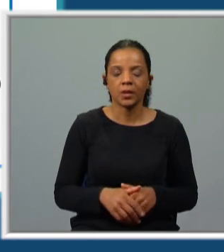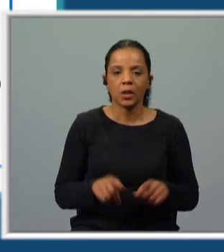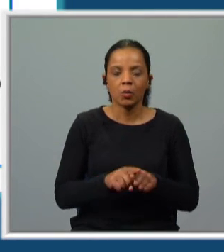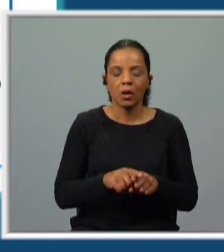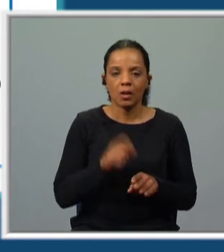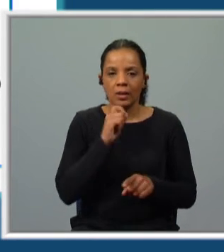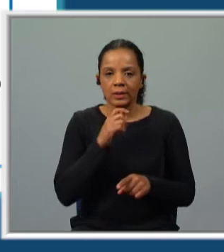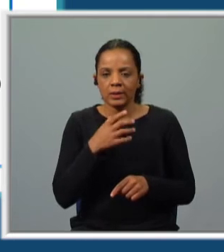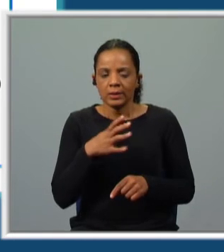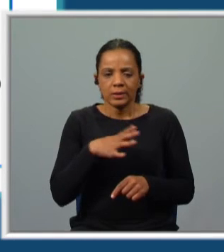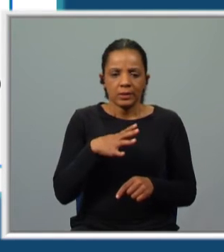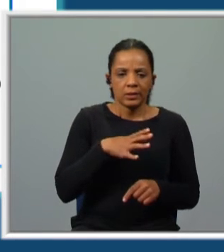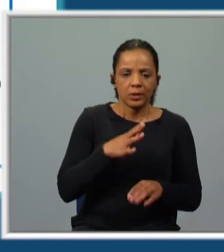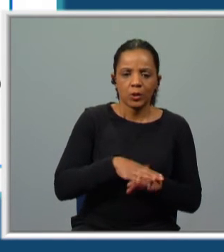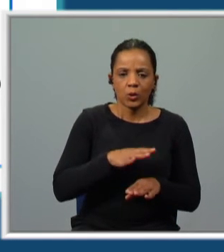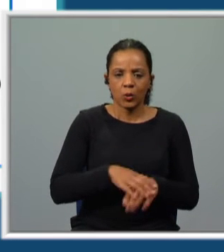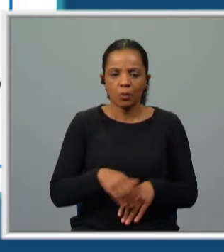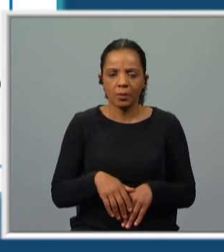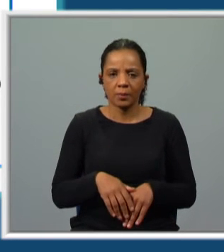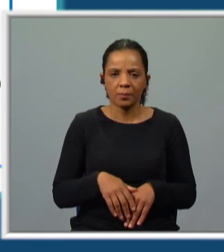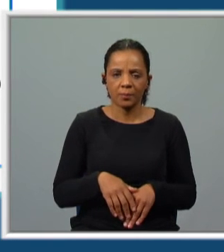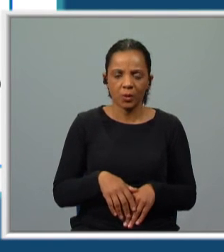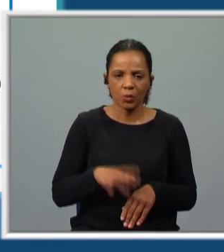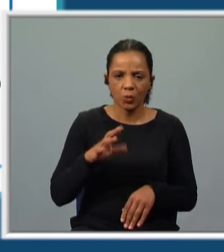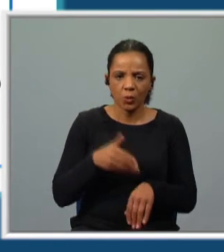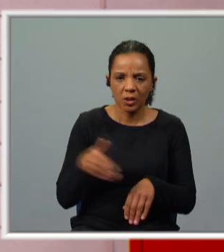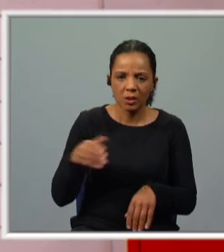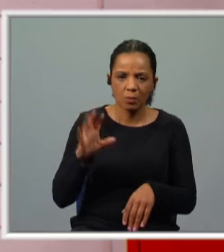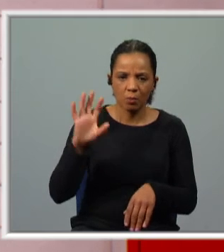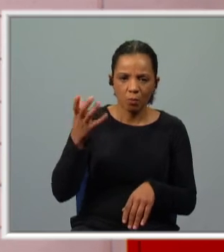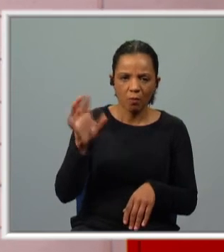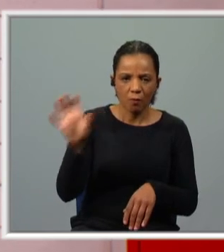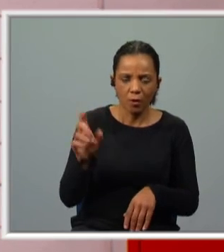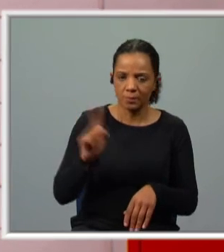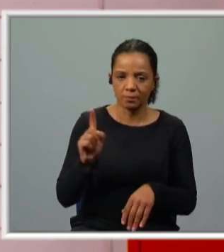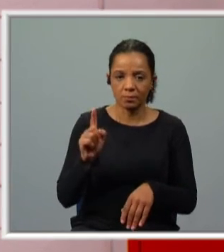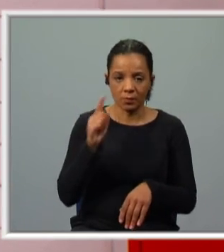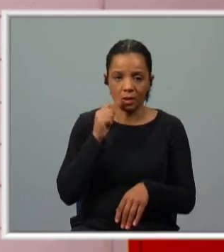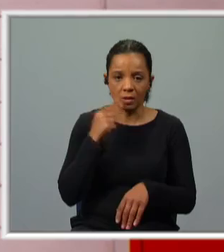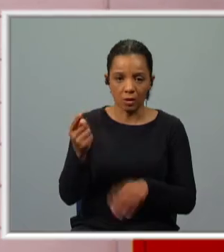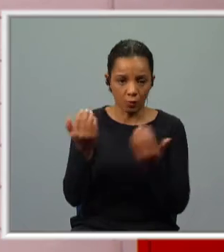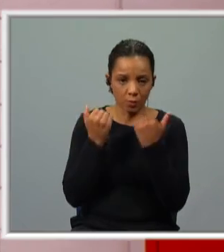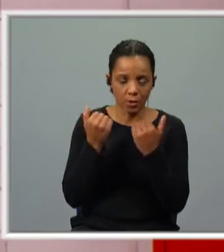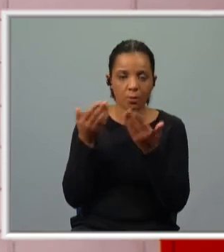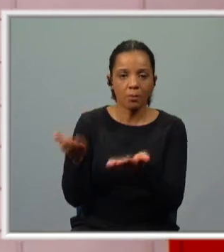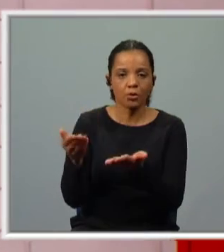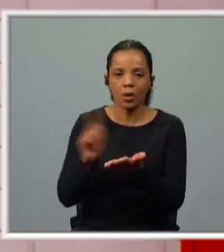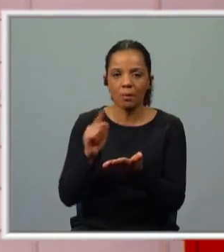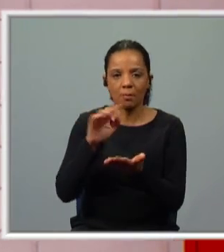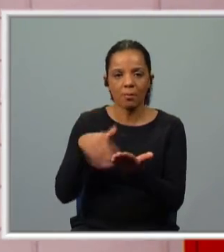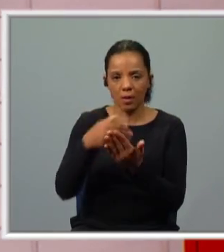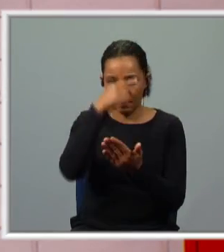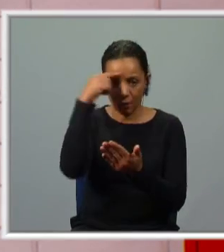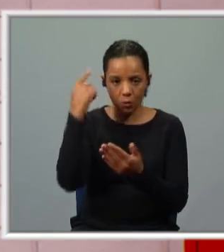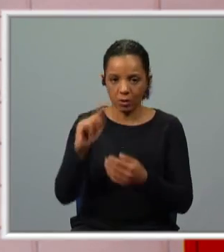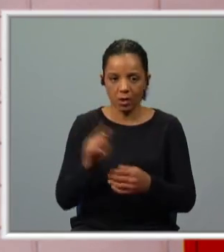intimidar pela identificação do tempo e do modo que tens de utilizar. Isto é, a indicação está lá só para te ajudar, não está para te dificultar a